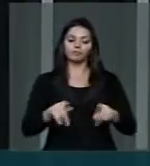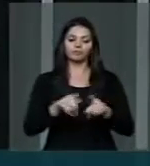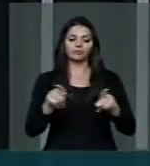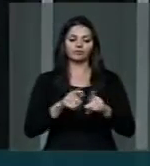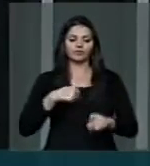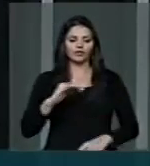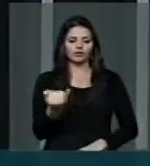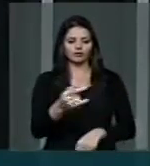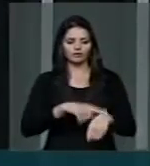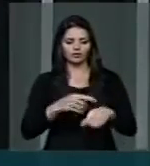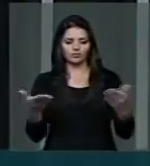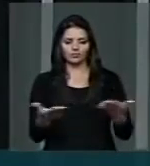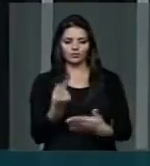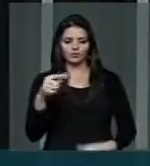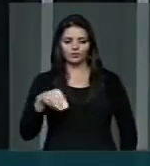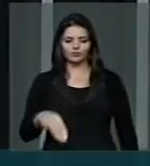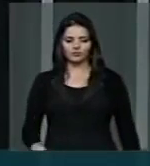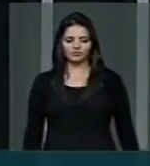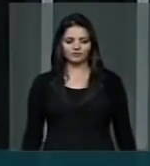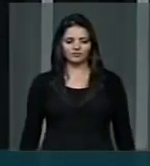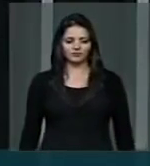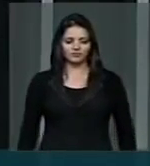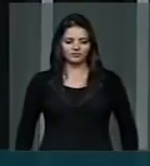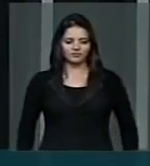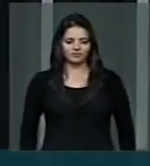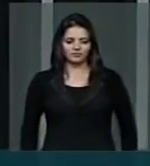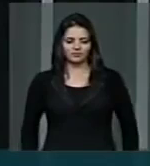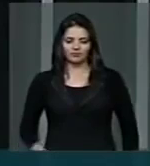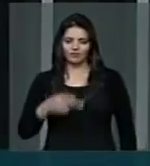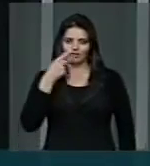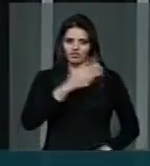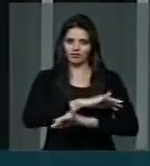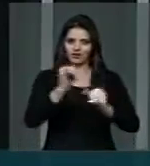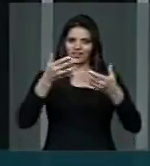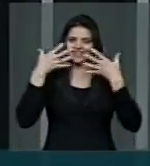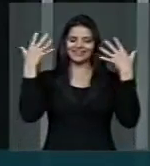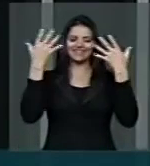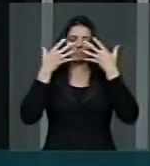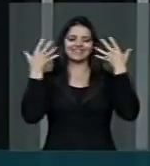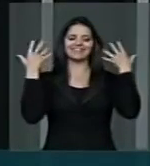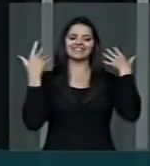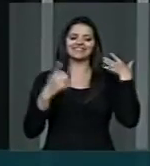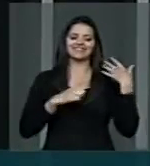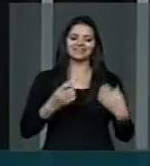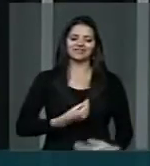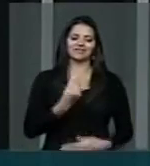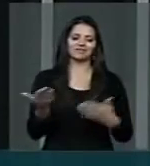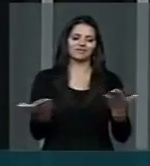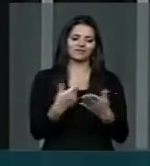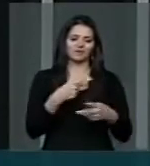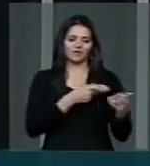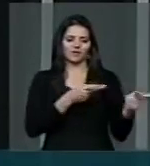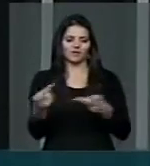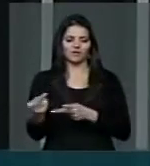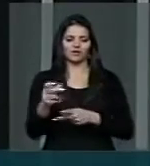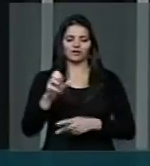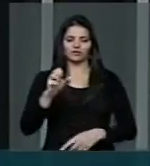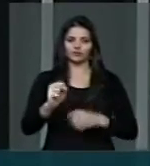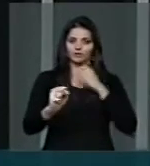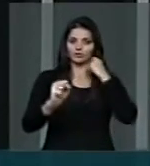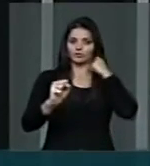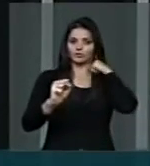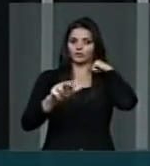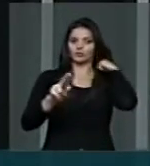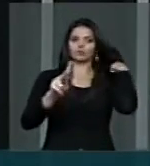de aproveitar esse pouco tempo que nós temos aqui para dizer de uma alegria que nós tivemos hoje quando nós visitamos a Superintendência